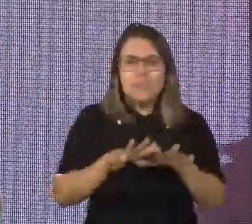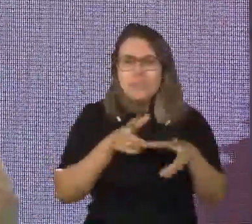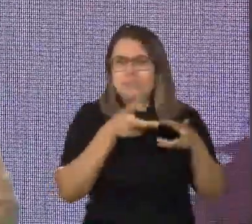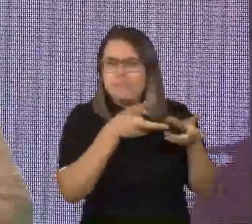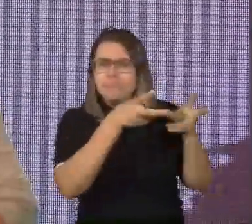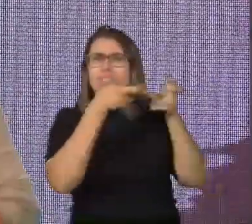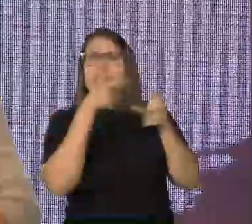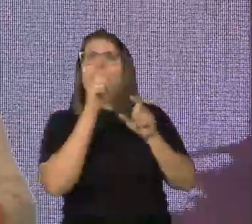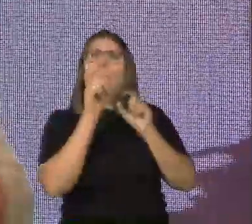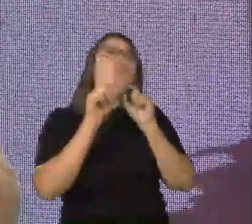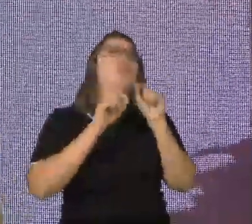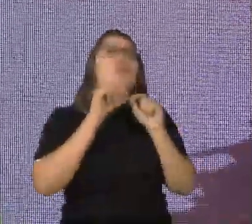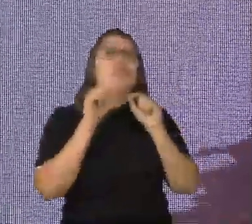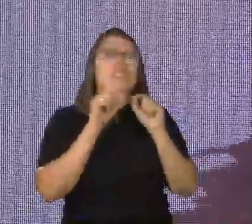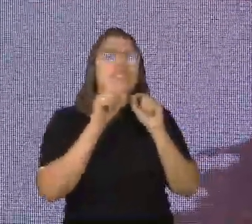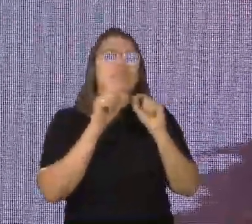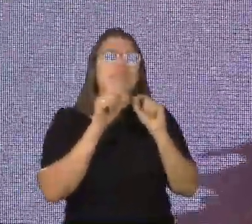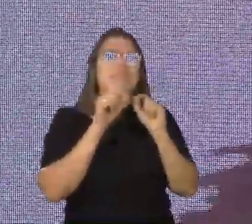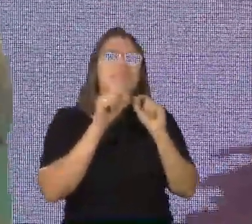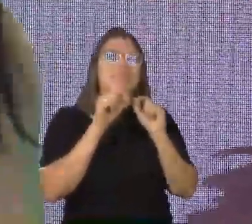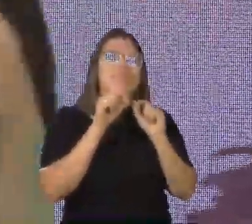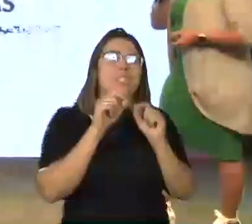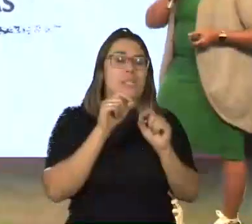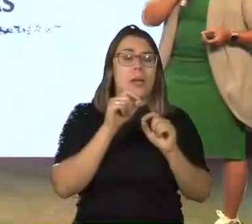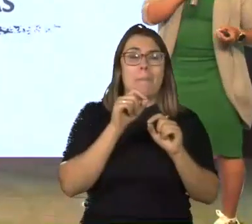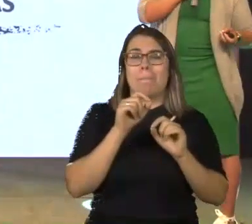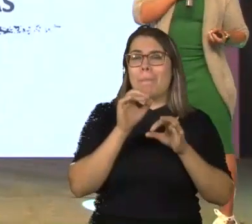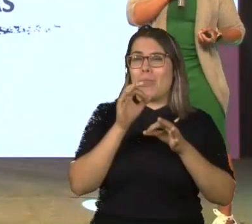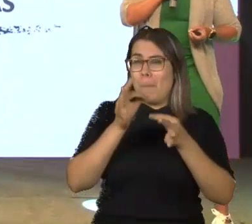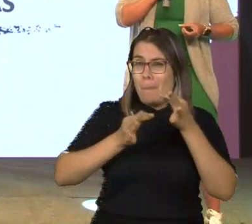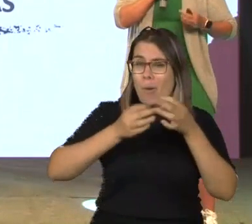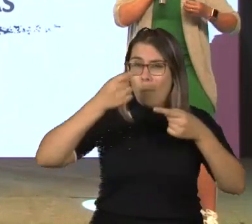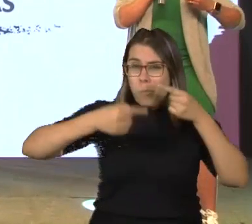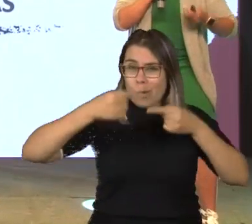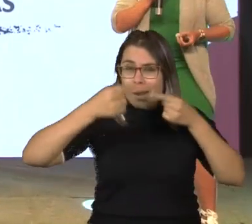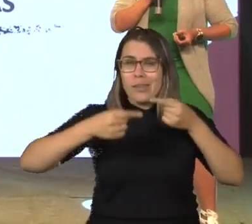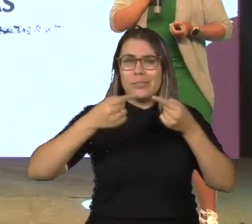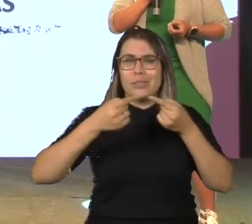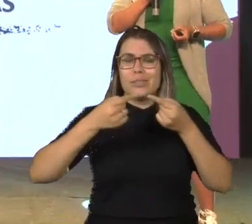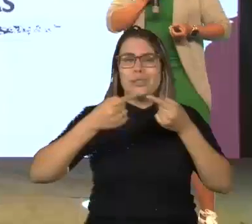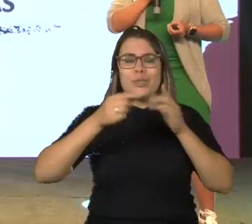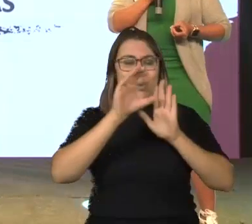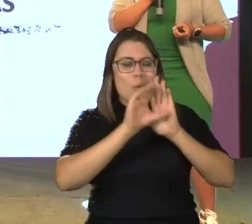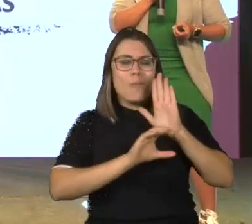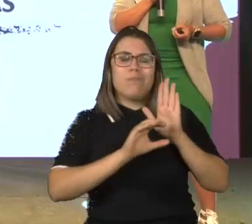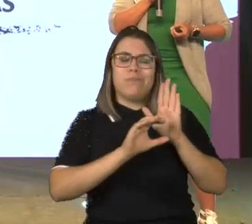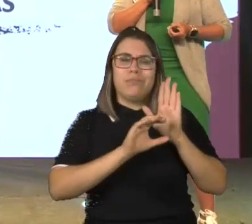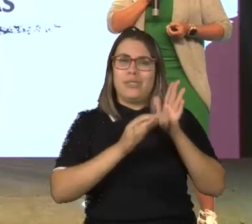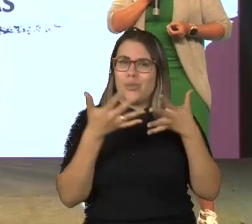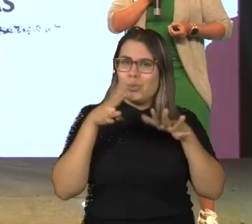com realidades que ainda fazem da política de educação inclusiva ter falhas nesse processo da